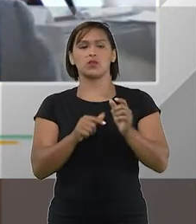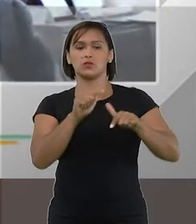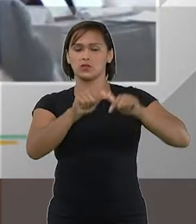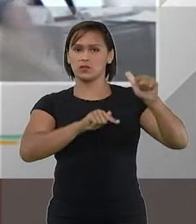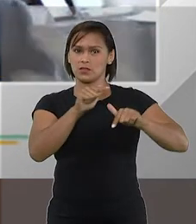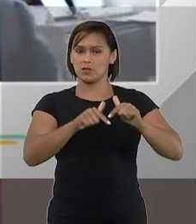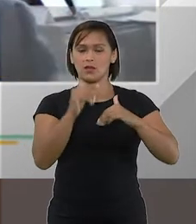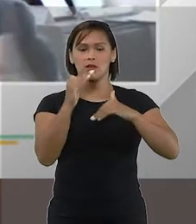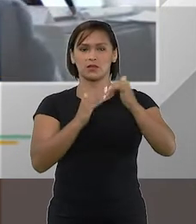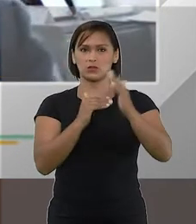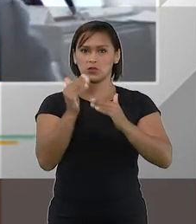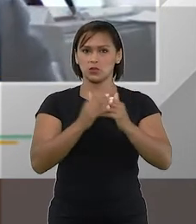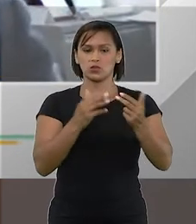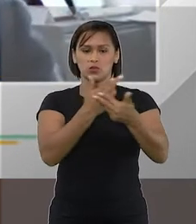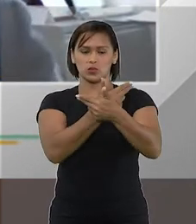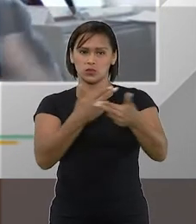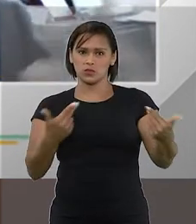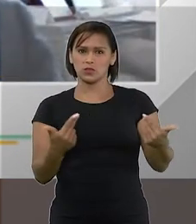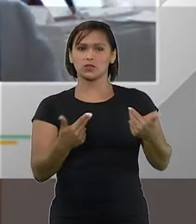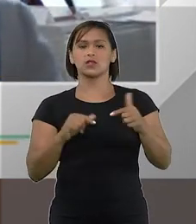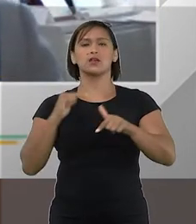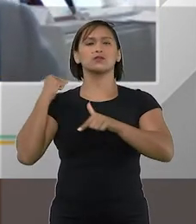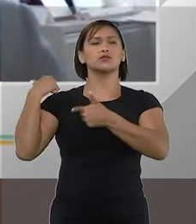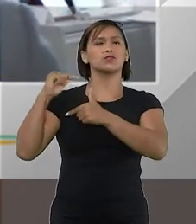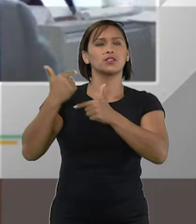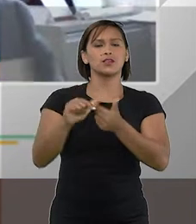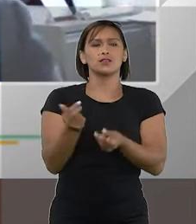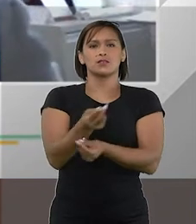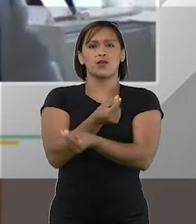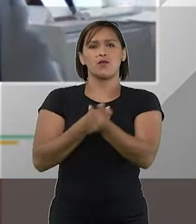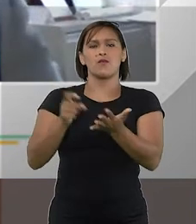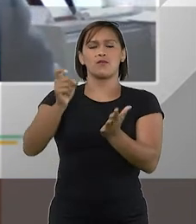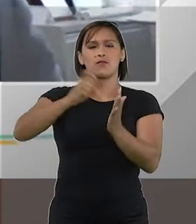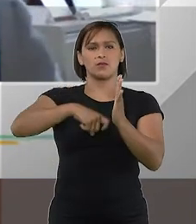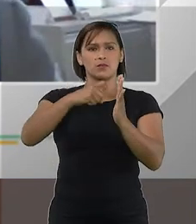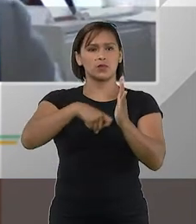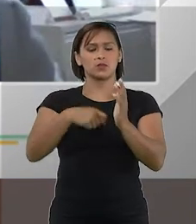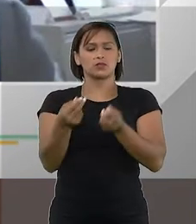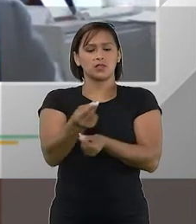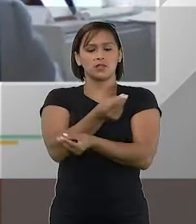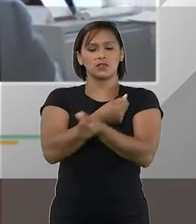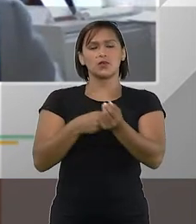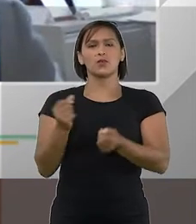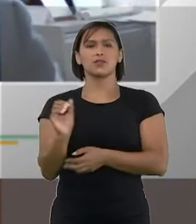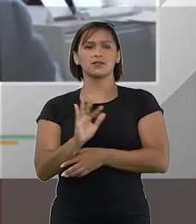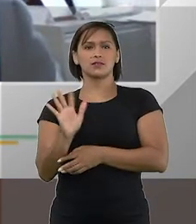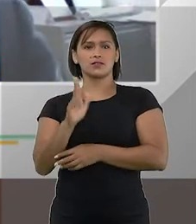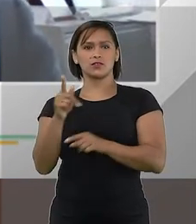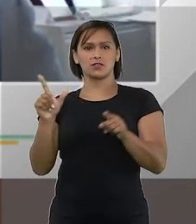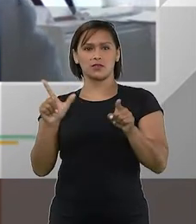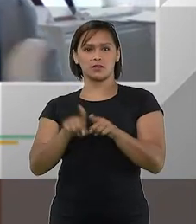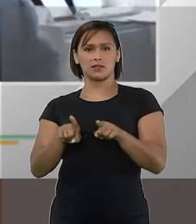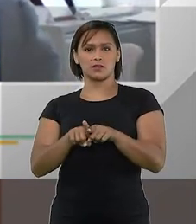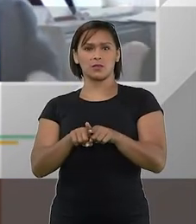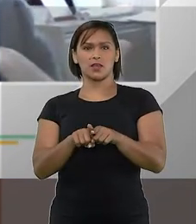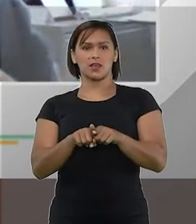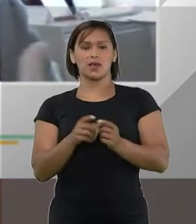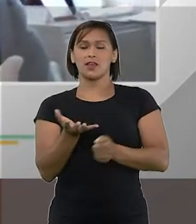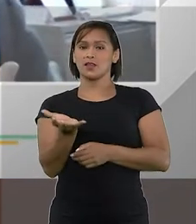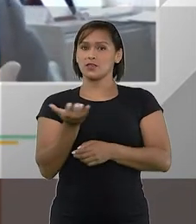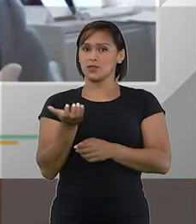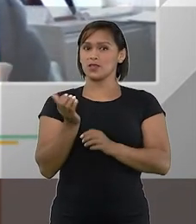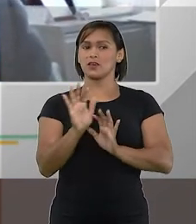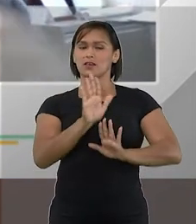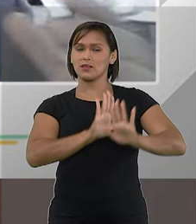os empregos, os produtos, os serviços, a geração de tributos, a circulação de riquezas, é isso que se